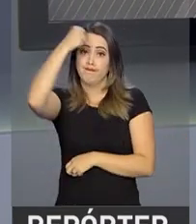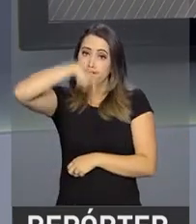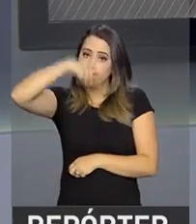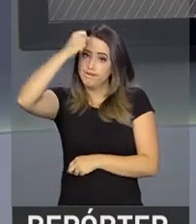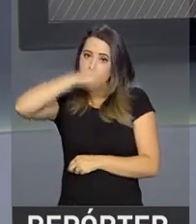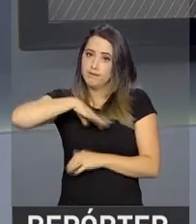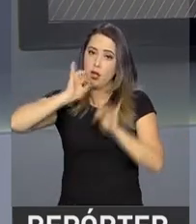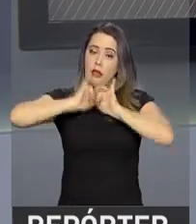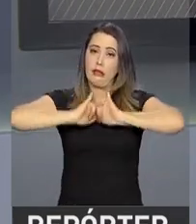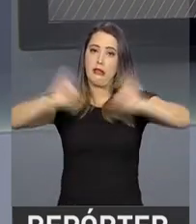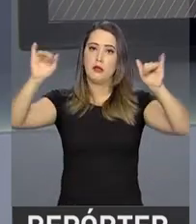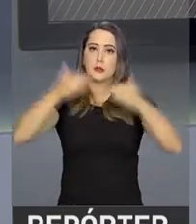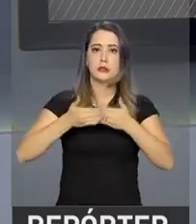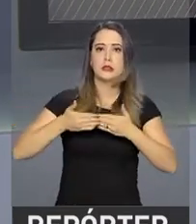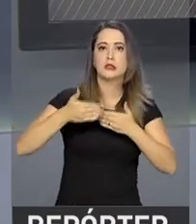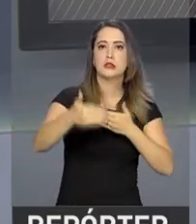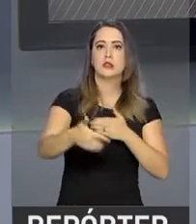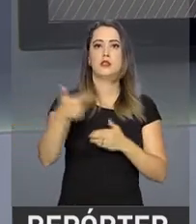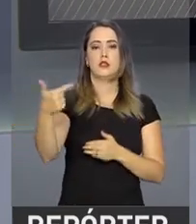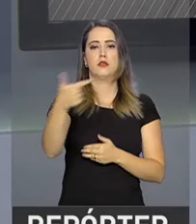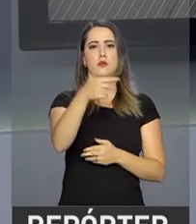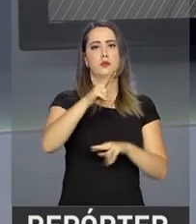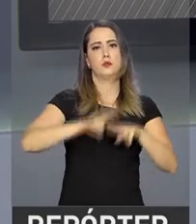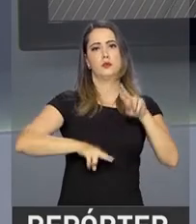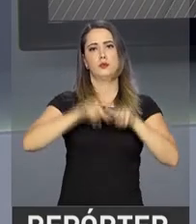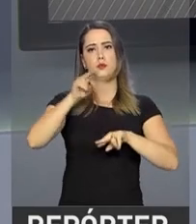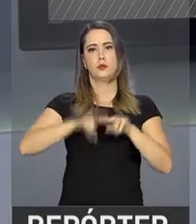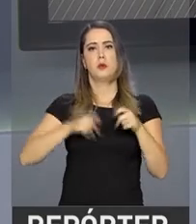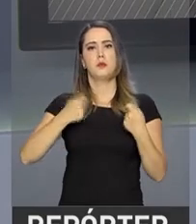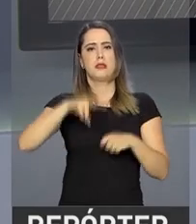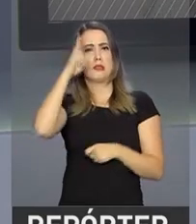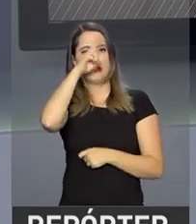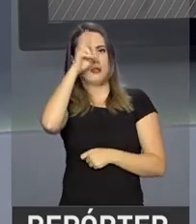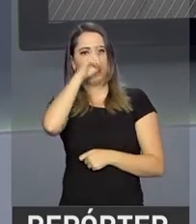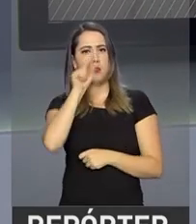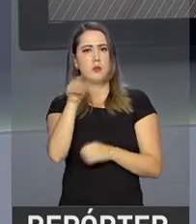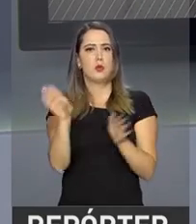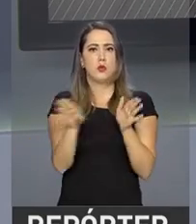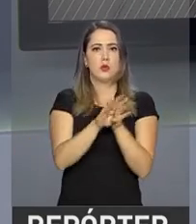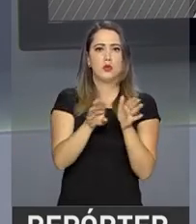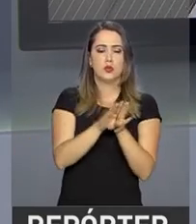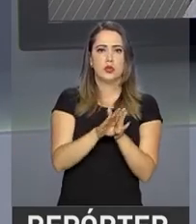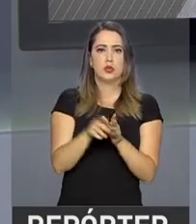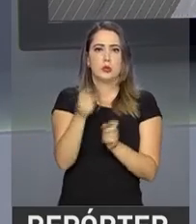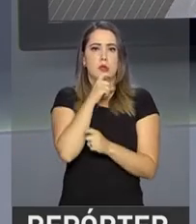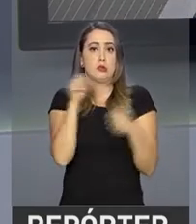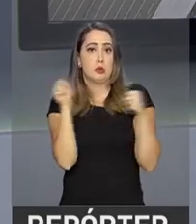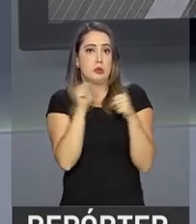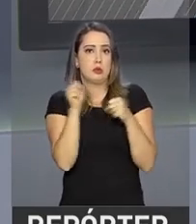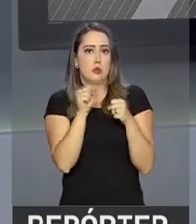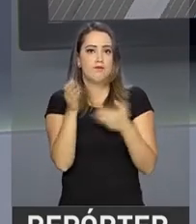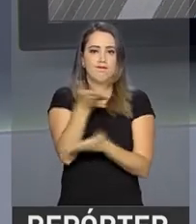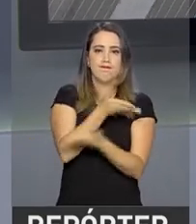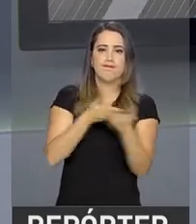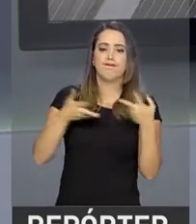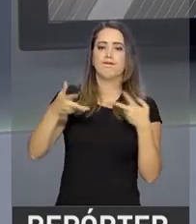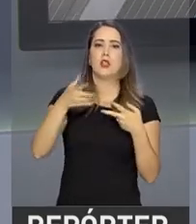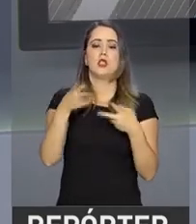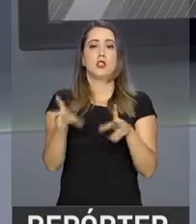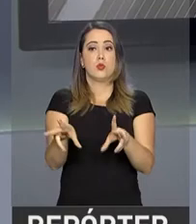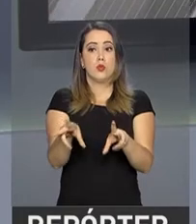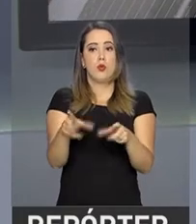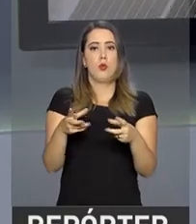gripe. A campanha foi prorrogada até o dia 22 de junho. Vale lembrar que com a chegada do inverno, a circulação do vírus da gripe